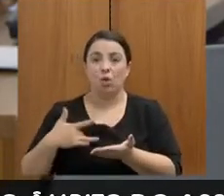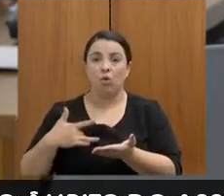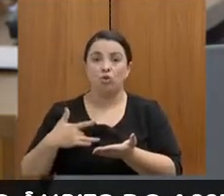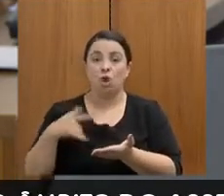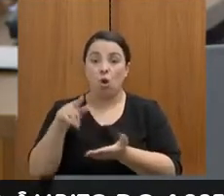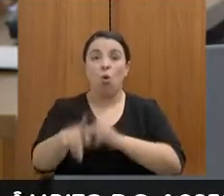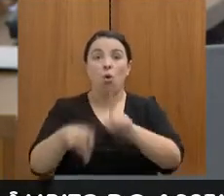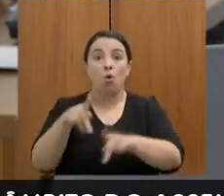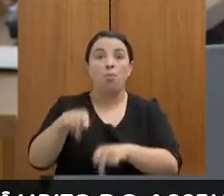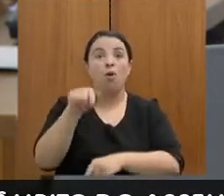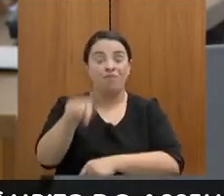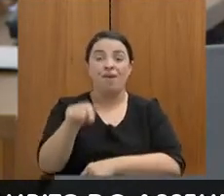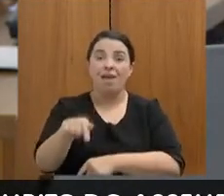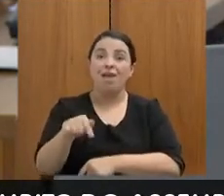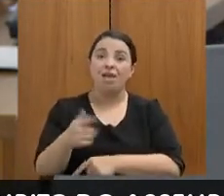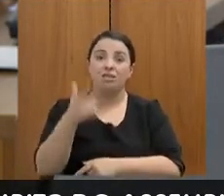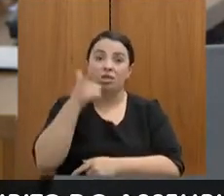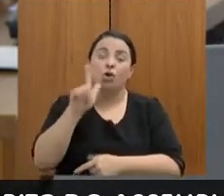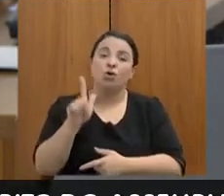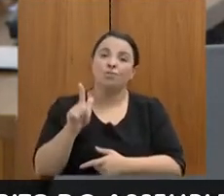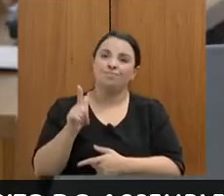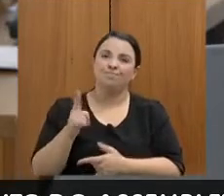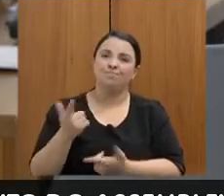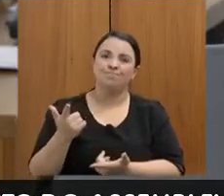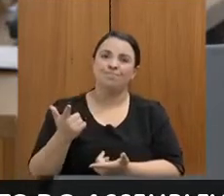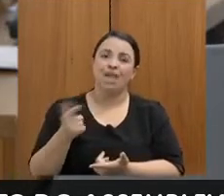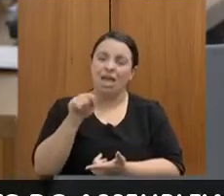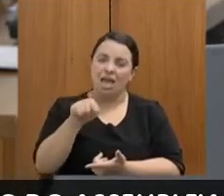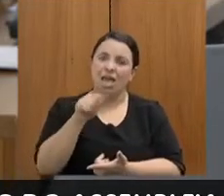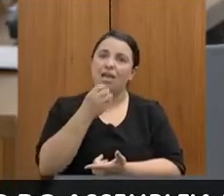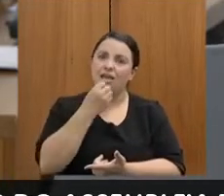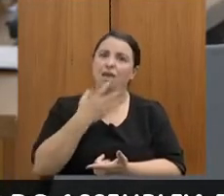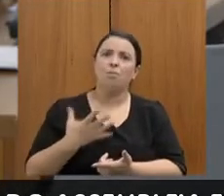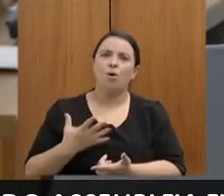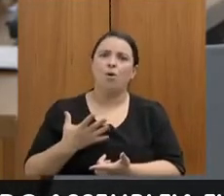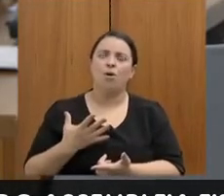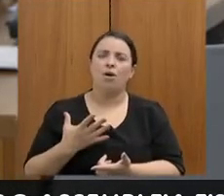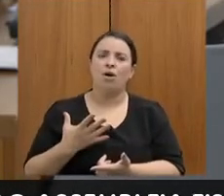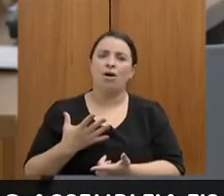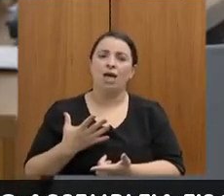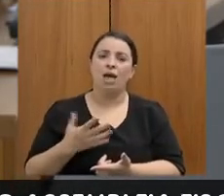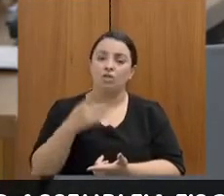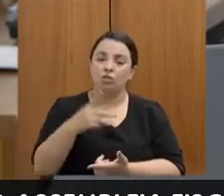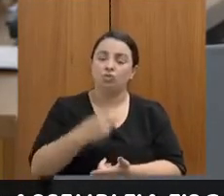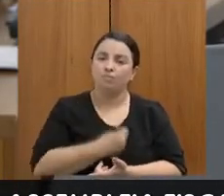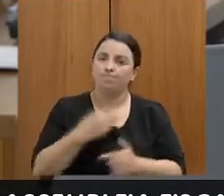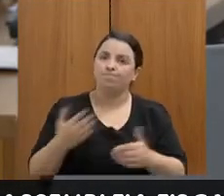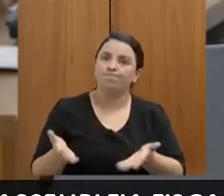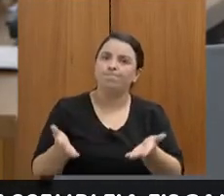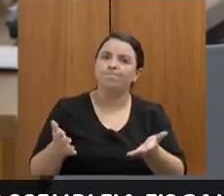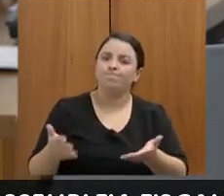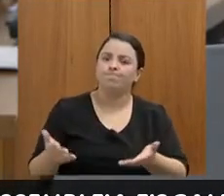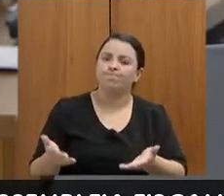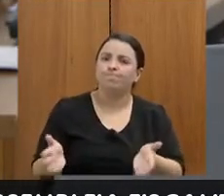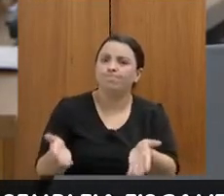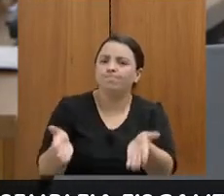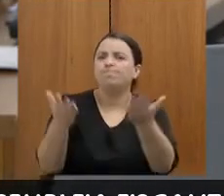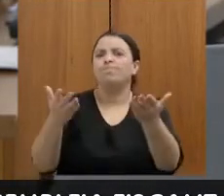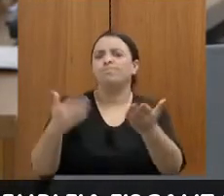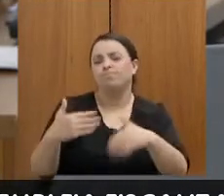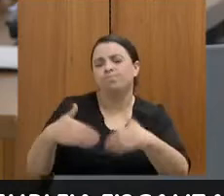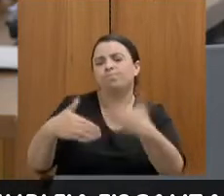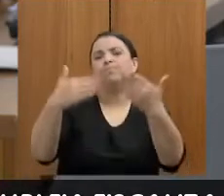gente está falando da competência municipal, que é a que está mais próxima da vida do cidadão, são os postos de saúde na atenção primária,